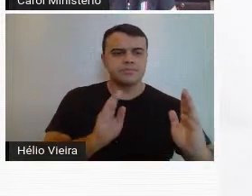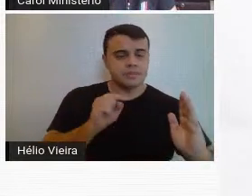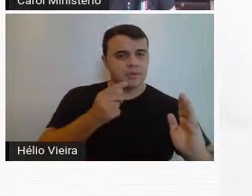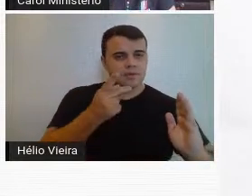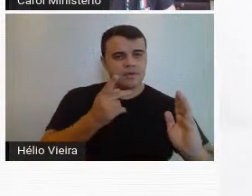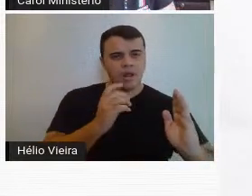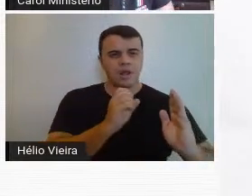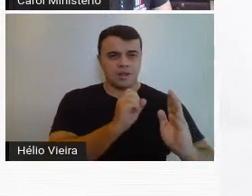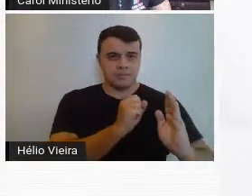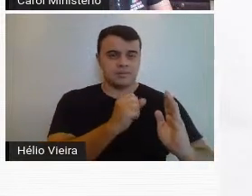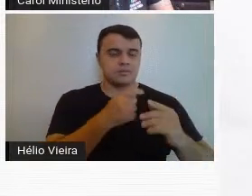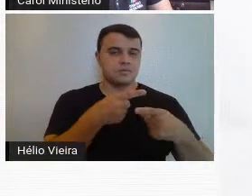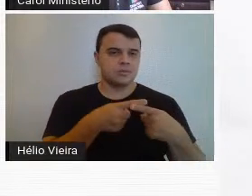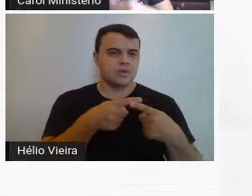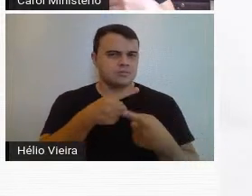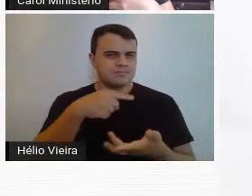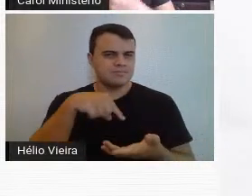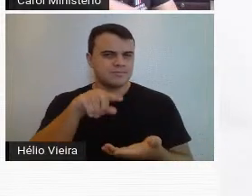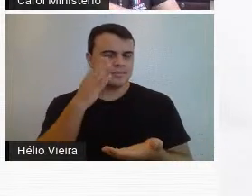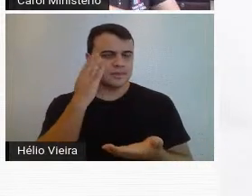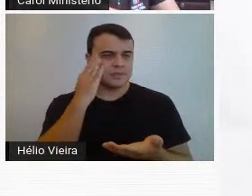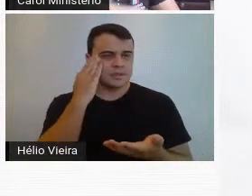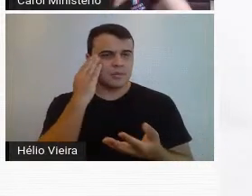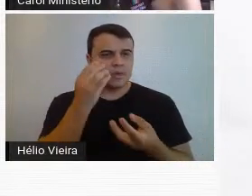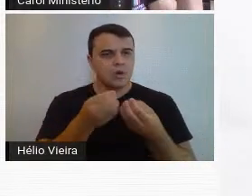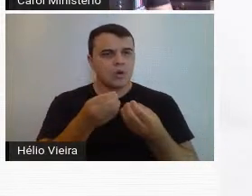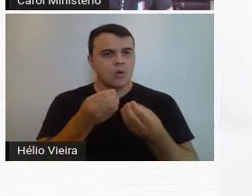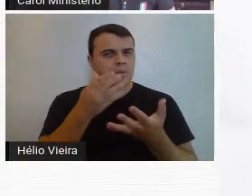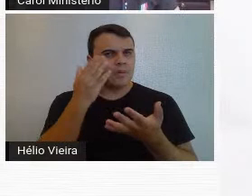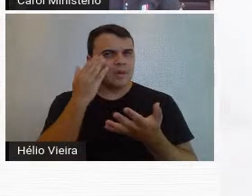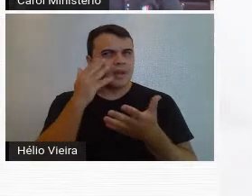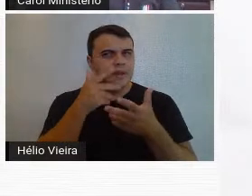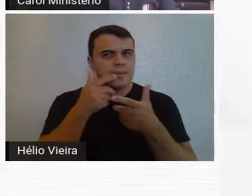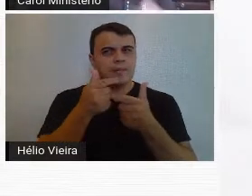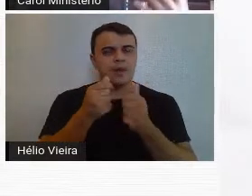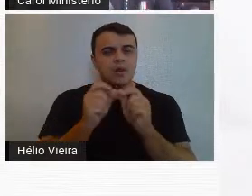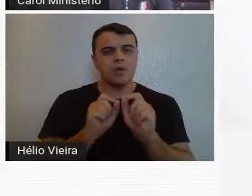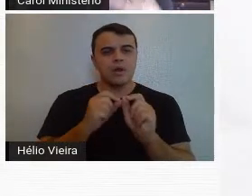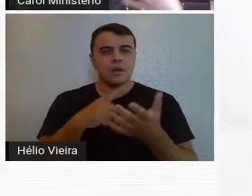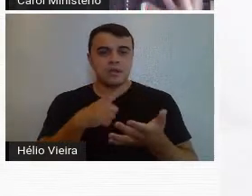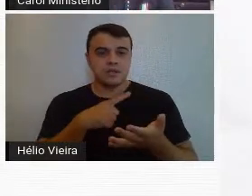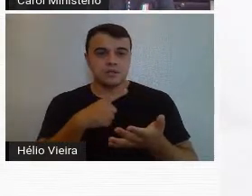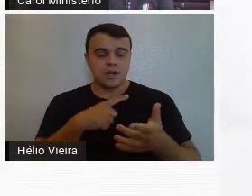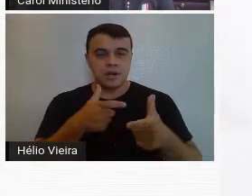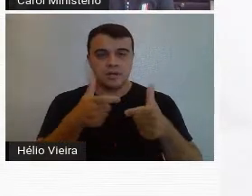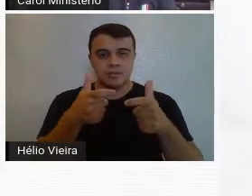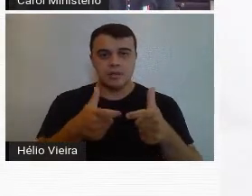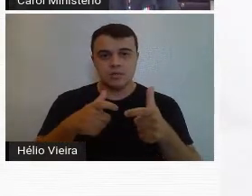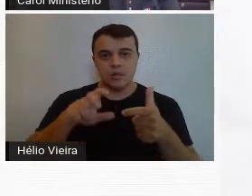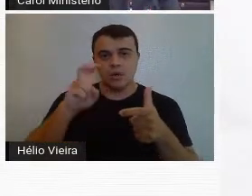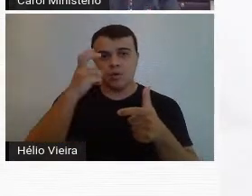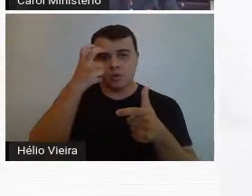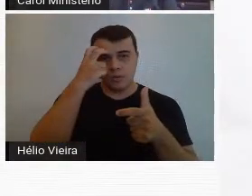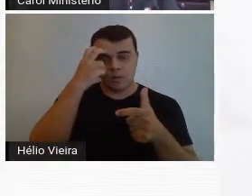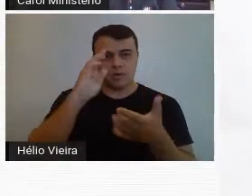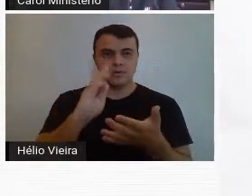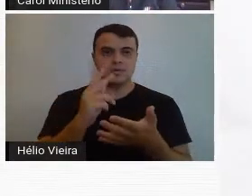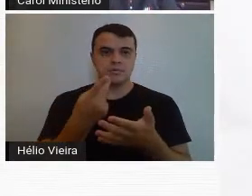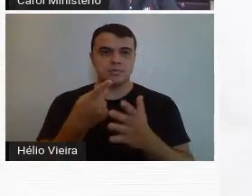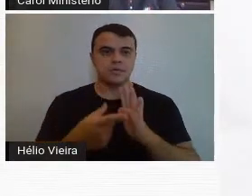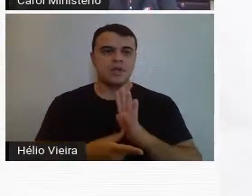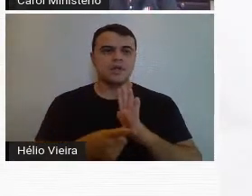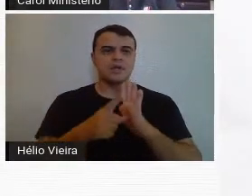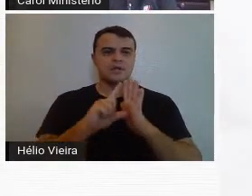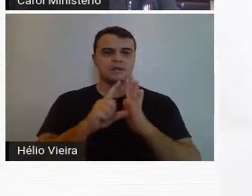rapidamente, só para a gente entender um pouco o que existia no ambiente cultural e artístico de Belo Horizonte antes